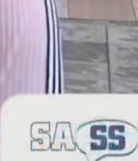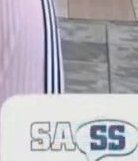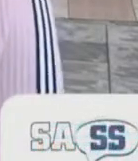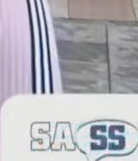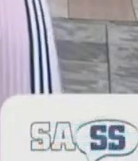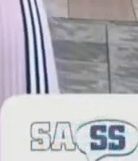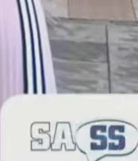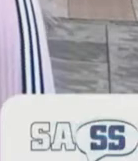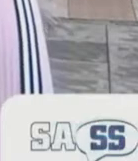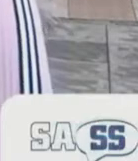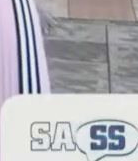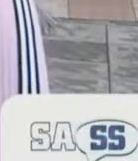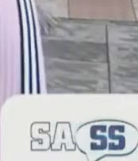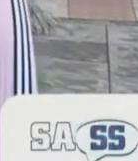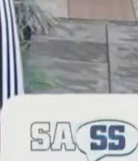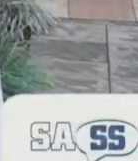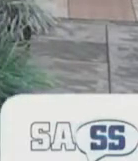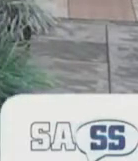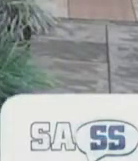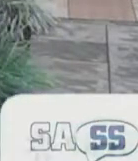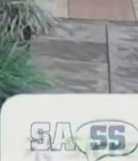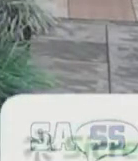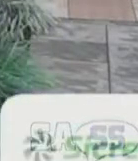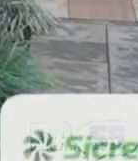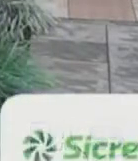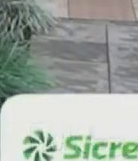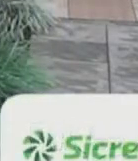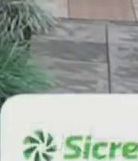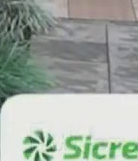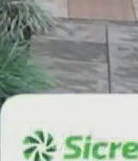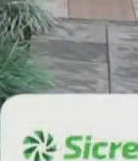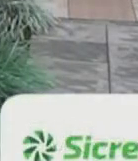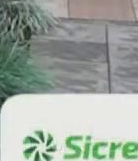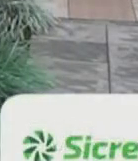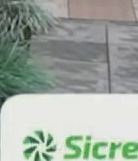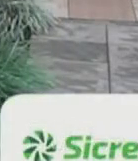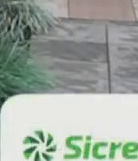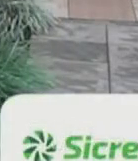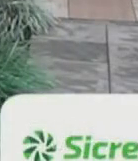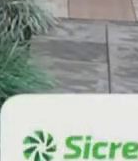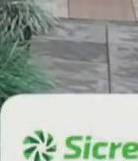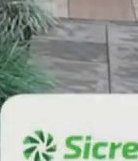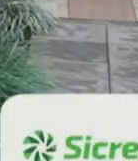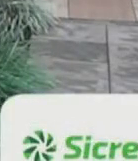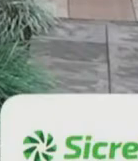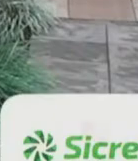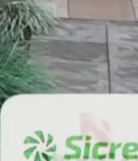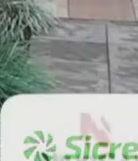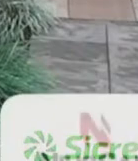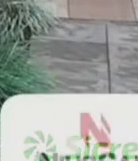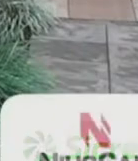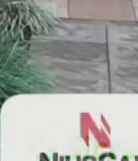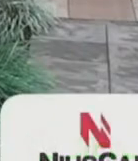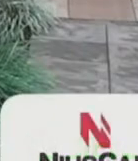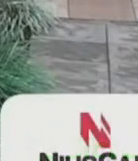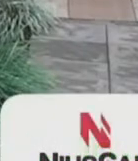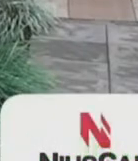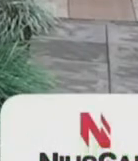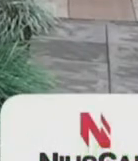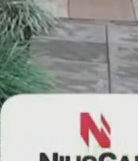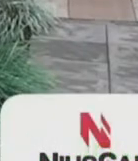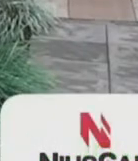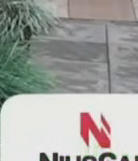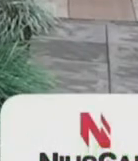um sul-americano vestindo as cores da seleção em Lima no Peru é isso?